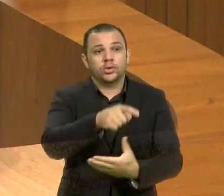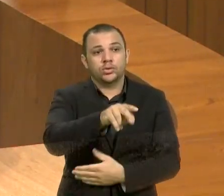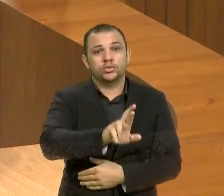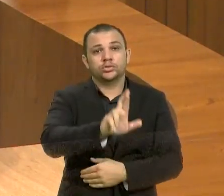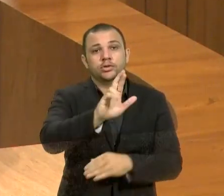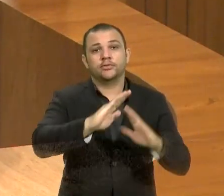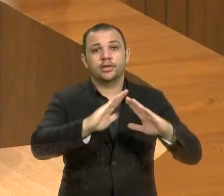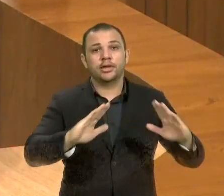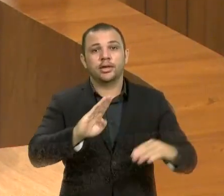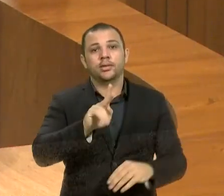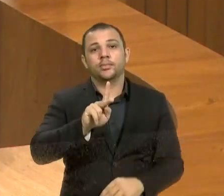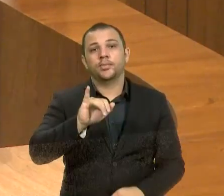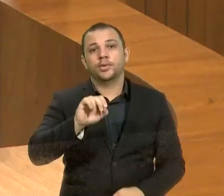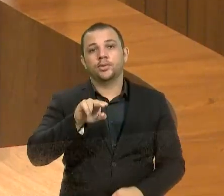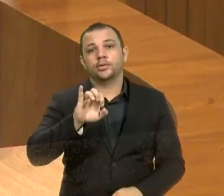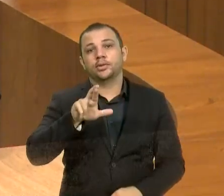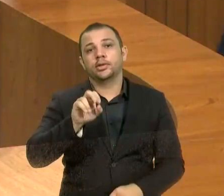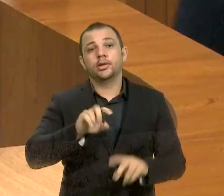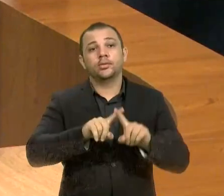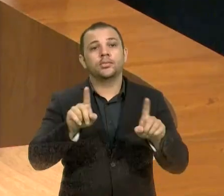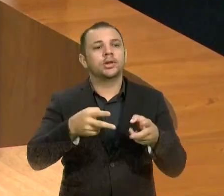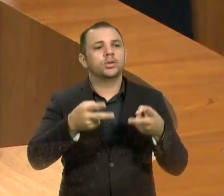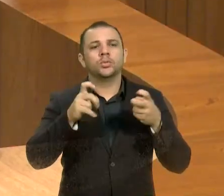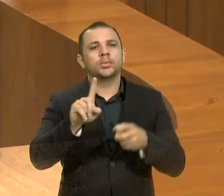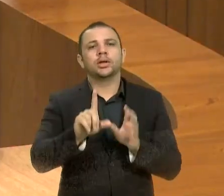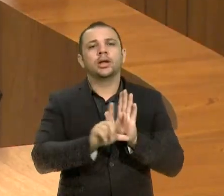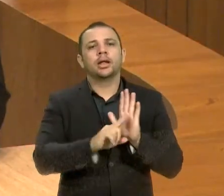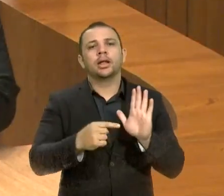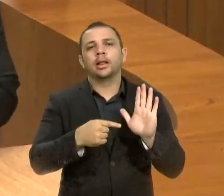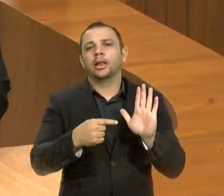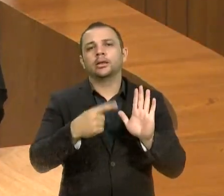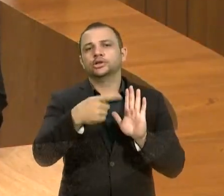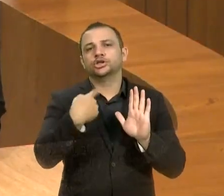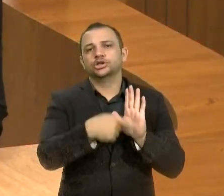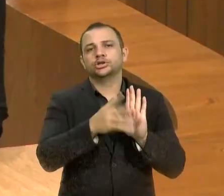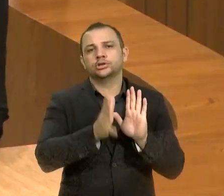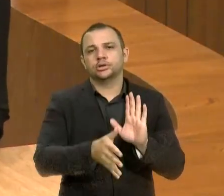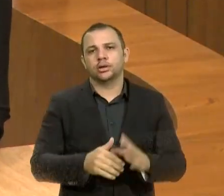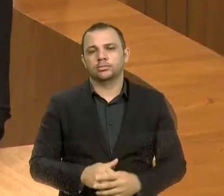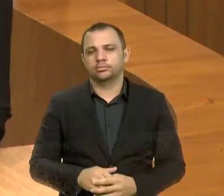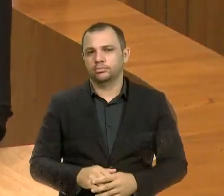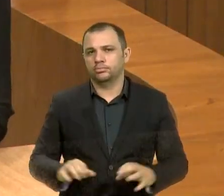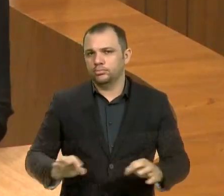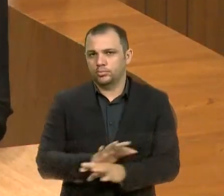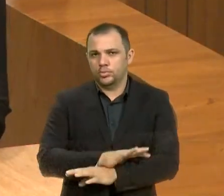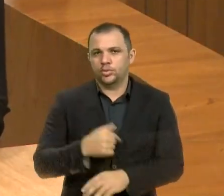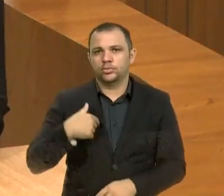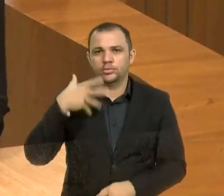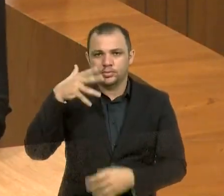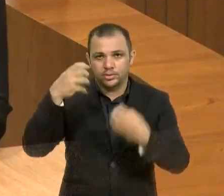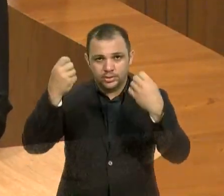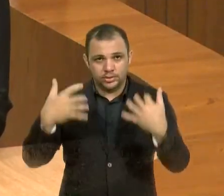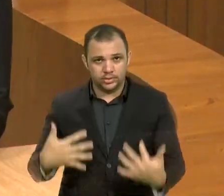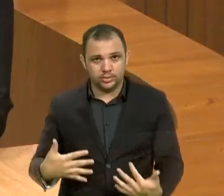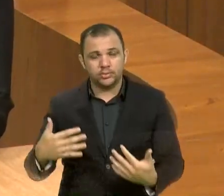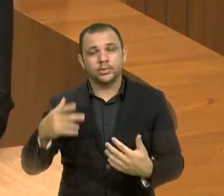e não percebeu que não existe mais essa lei. E é isso. São essas minhas palavras, senhor presidente, e agradeço a oportunidade.